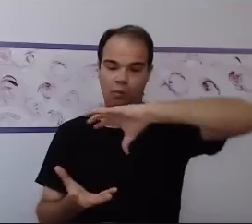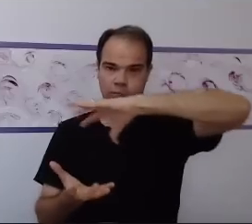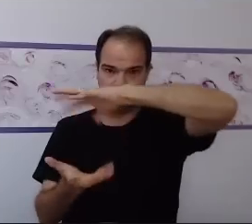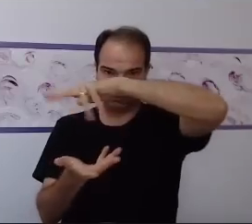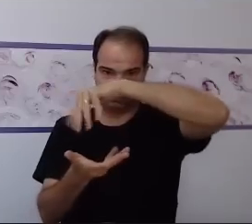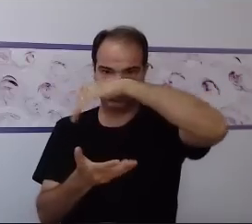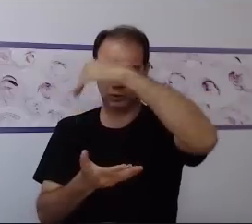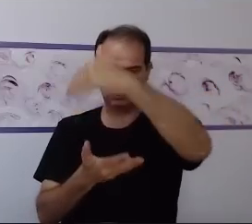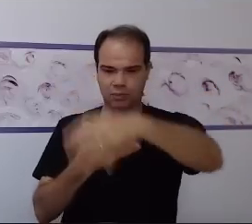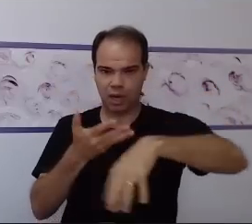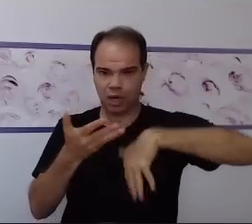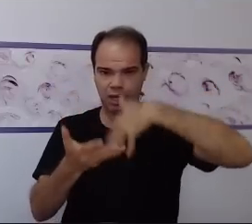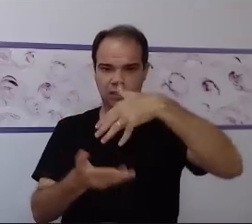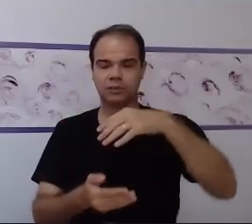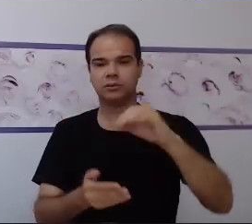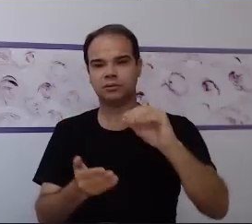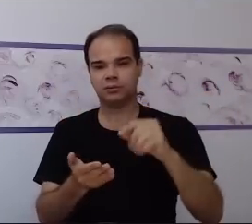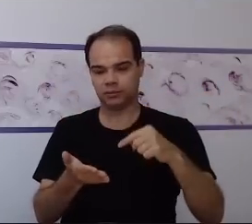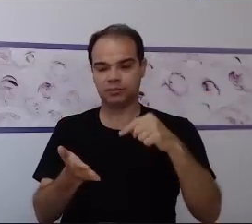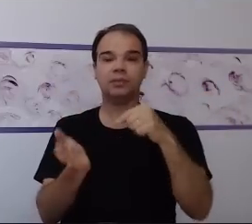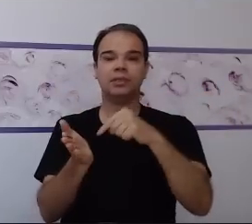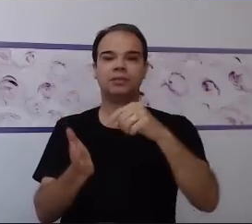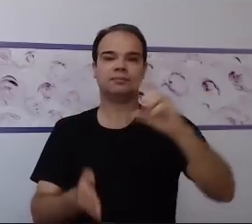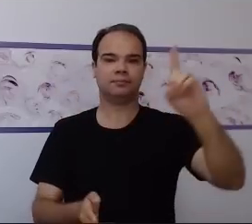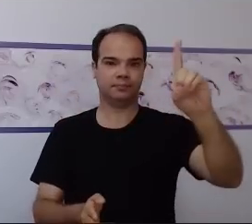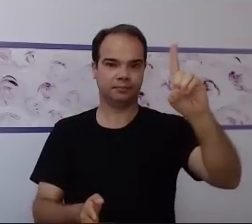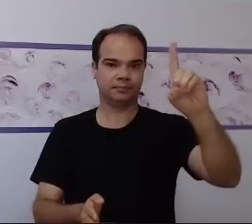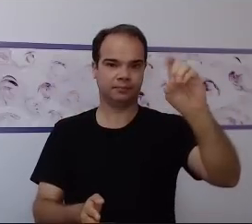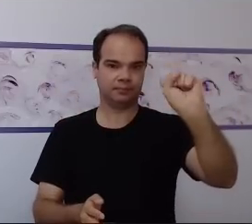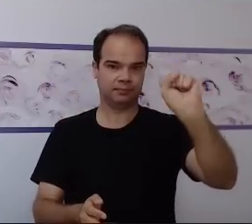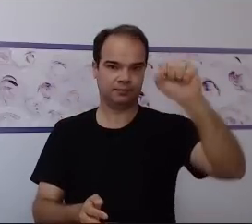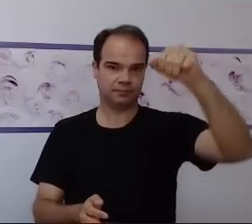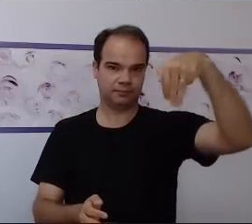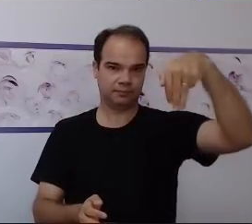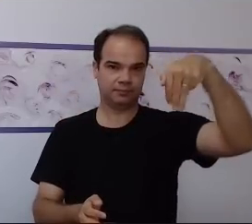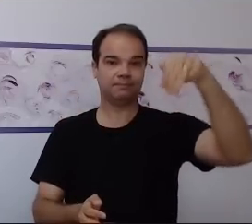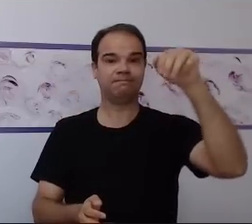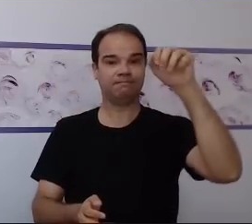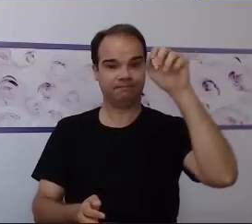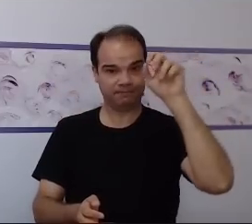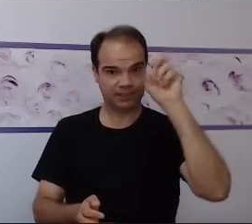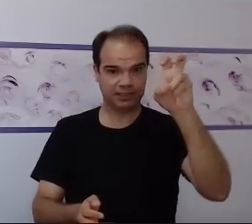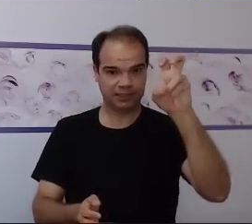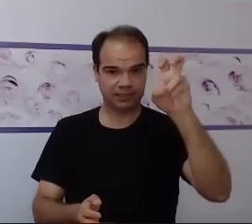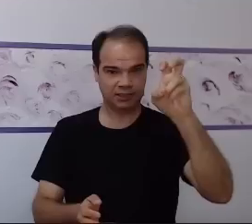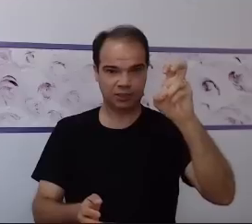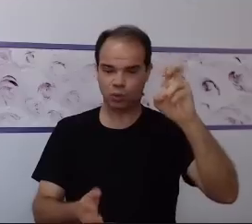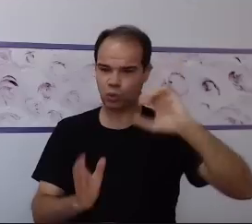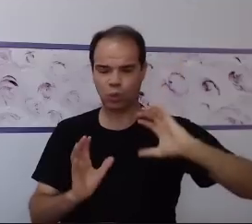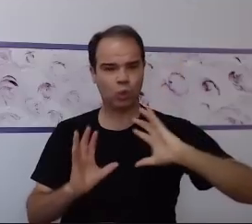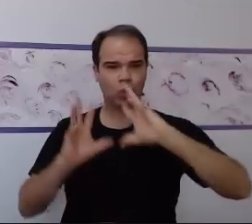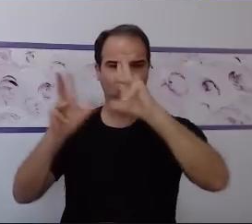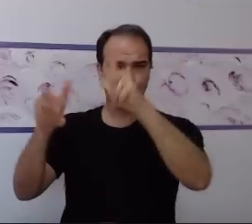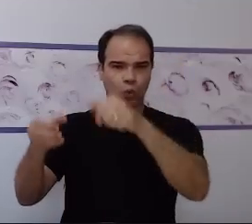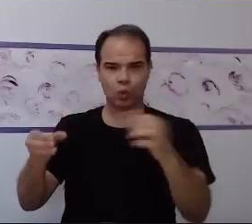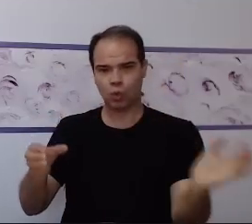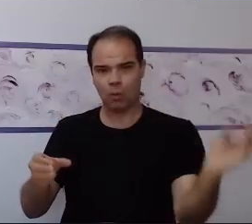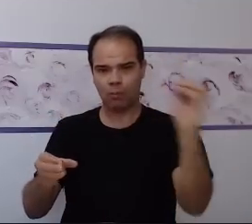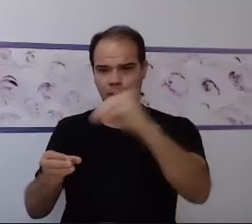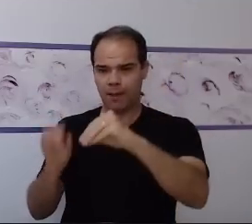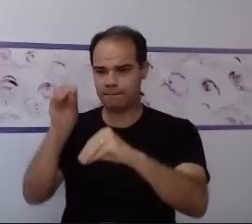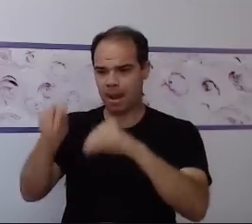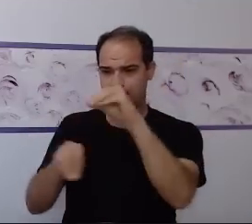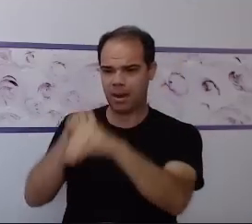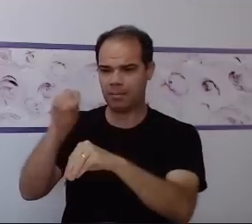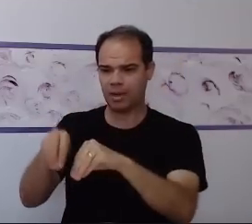embasa no DSM-5, que traz o autismo dentro do transtorno do espectro autista. Então, o que seria o